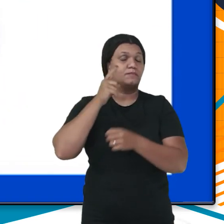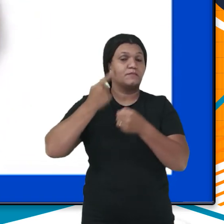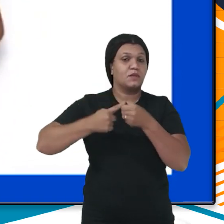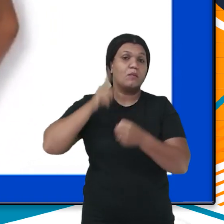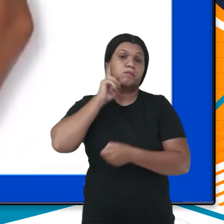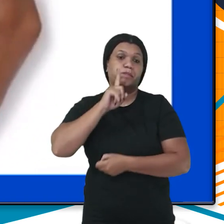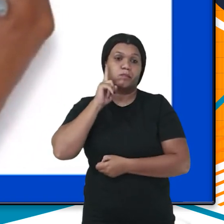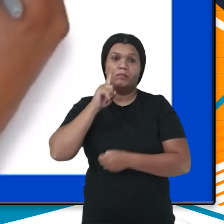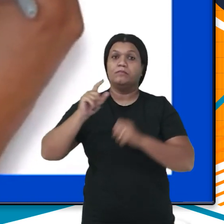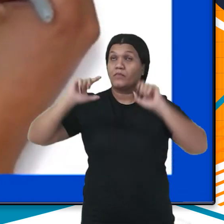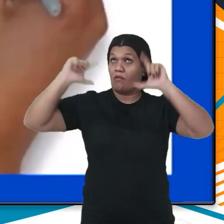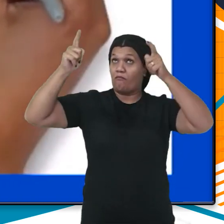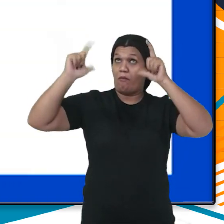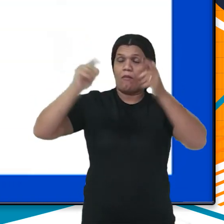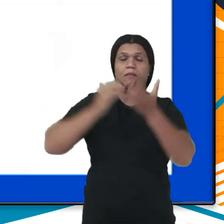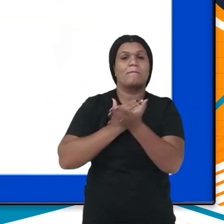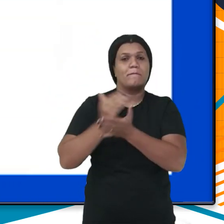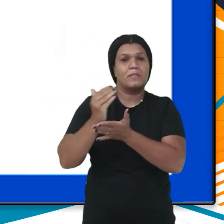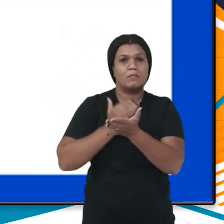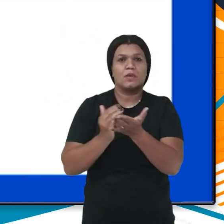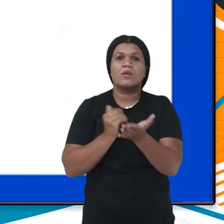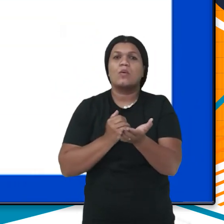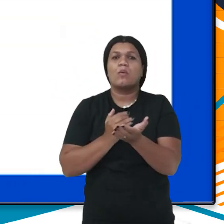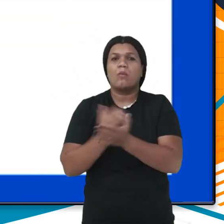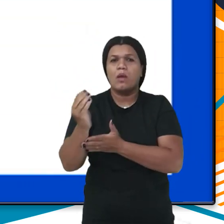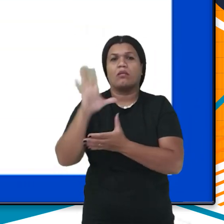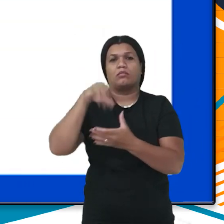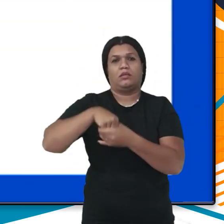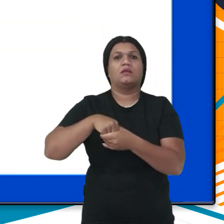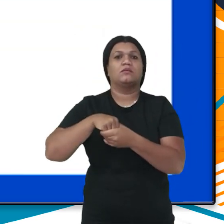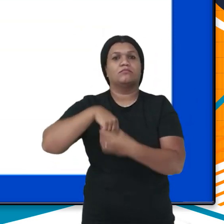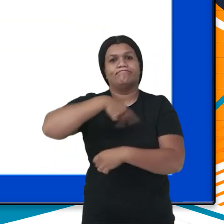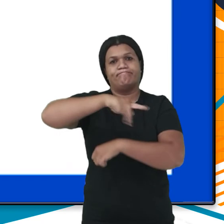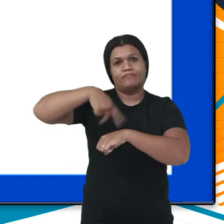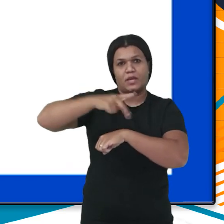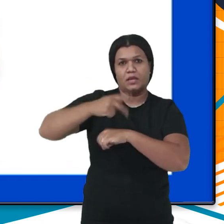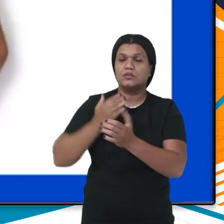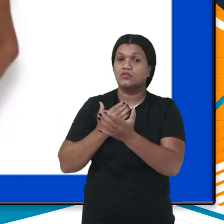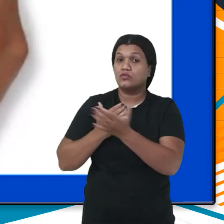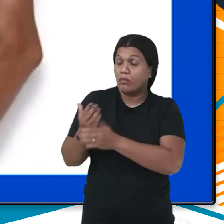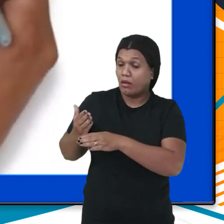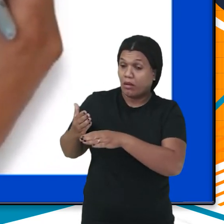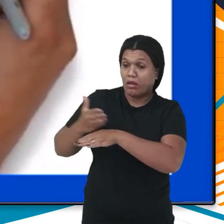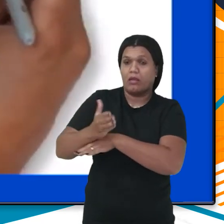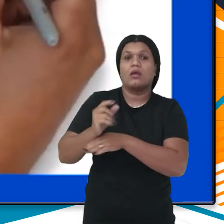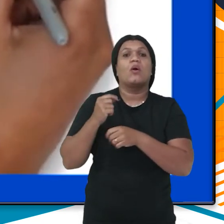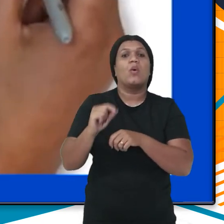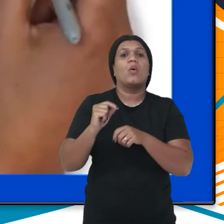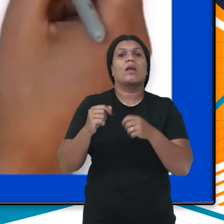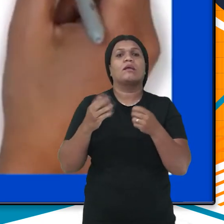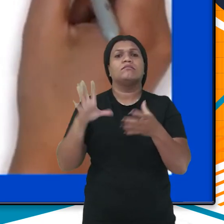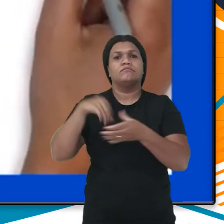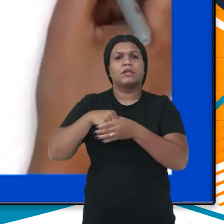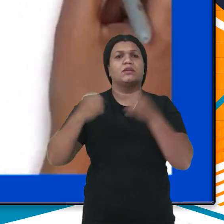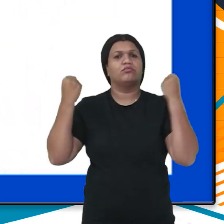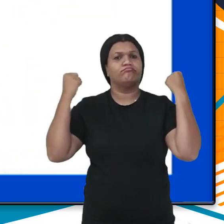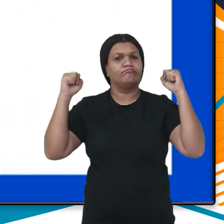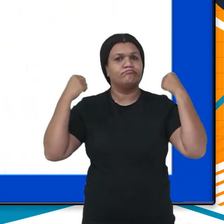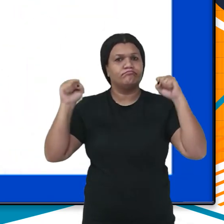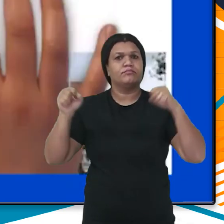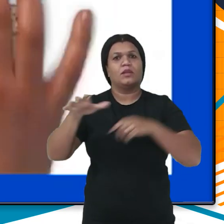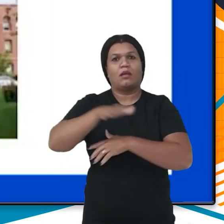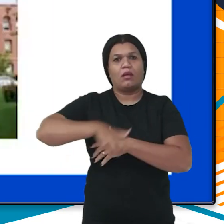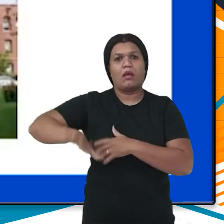foi primeiramente impulsionado dentro do país, com a inserção da modalidade nos programas de educação física das escolas norte